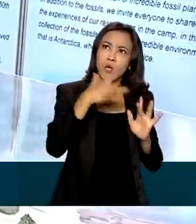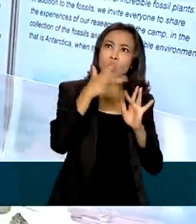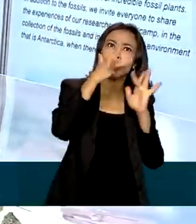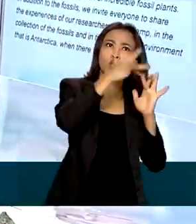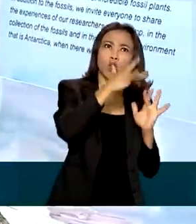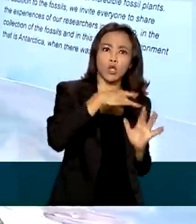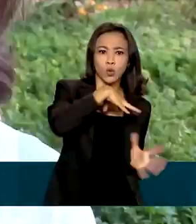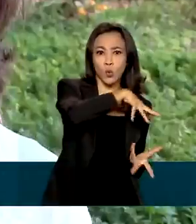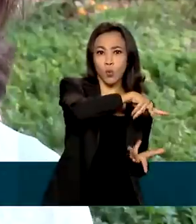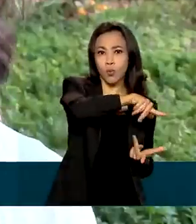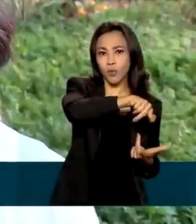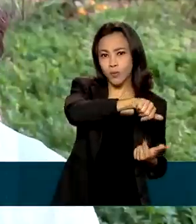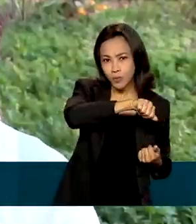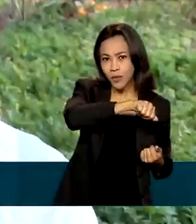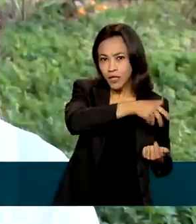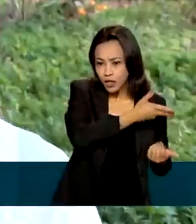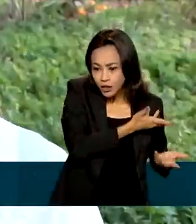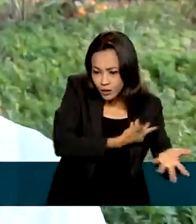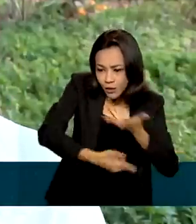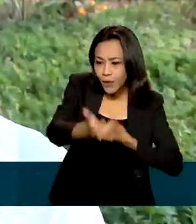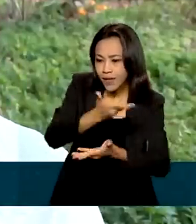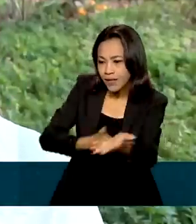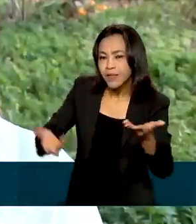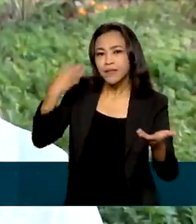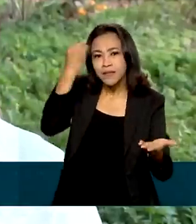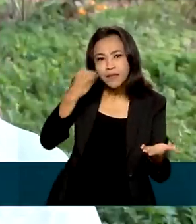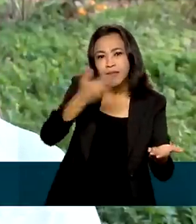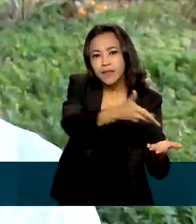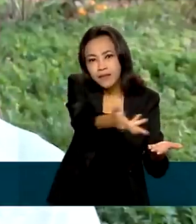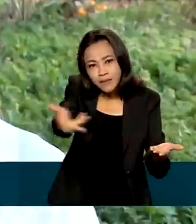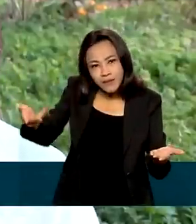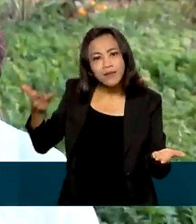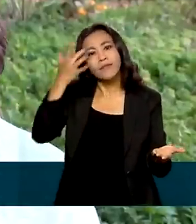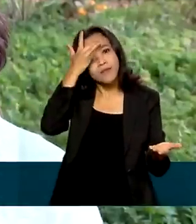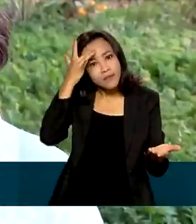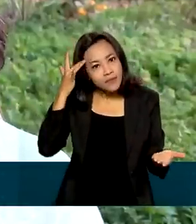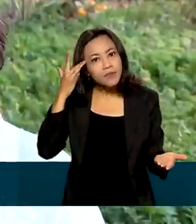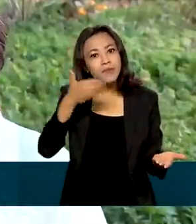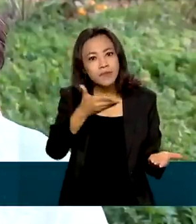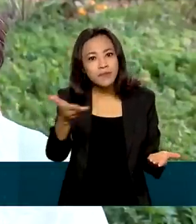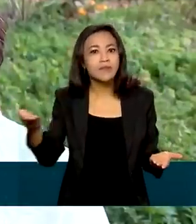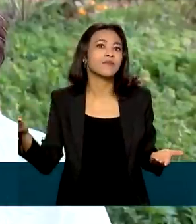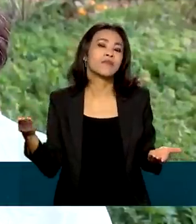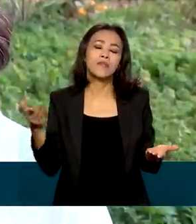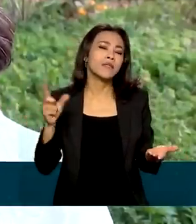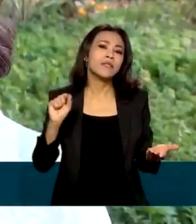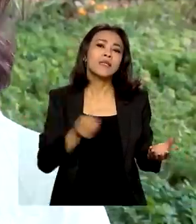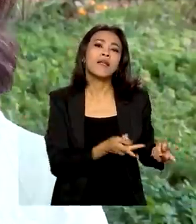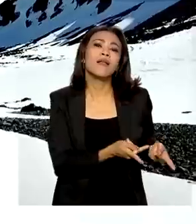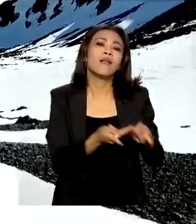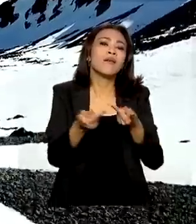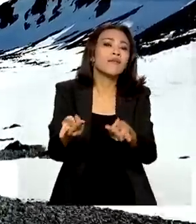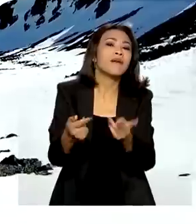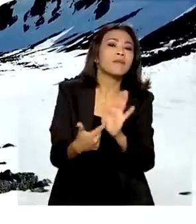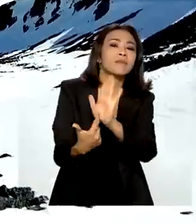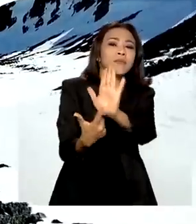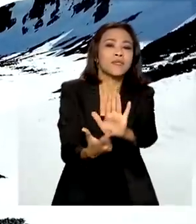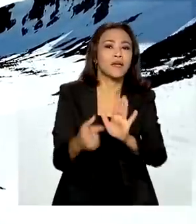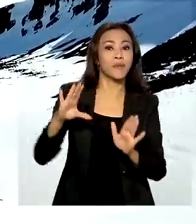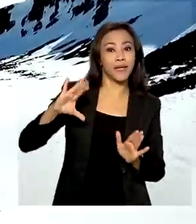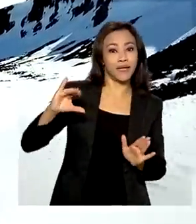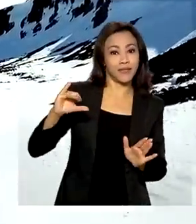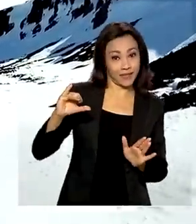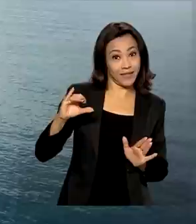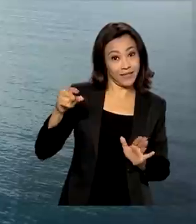fortemente, para que juntos possam trazer aí o que a ciência traz